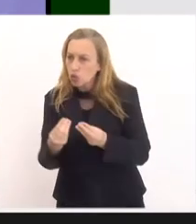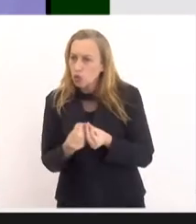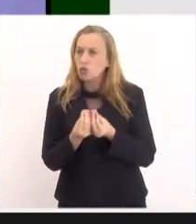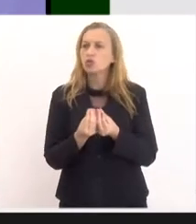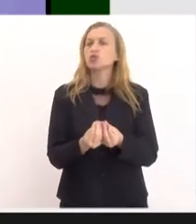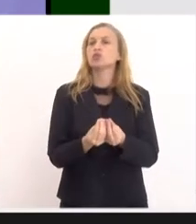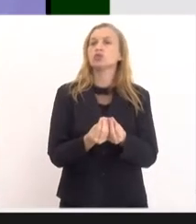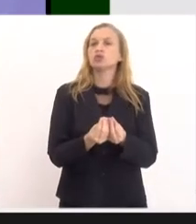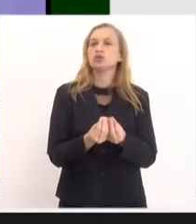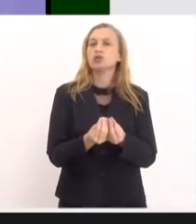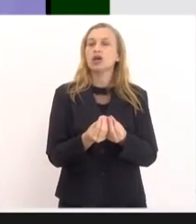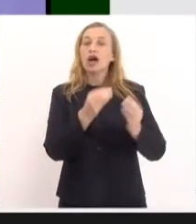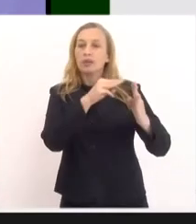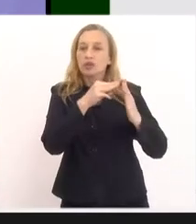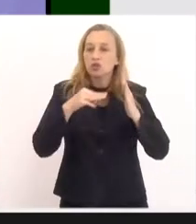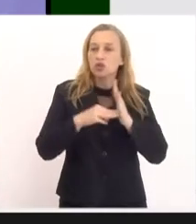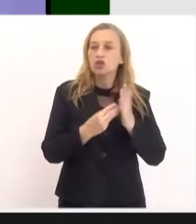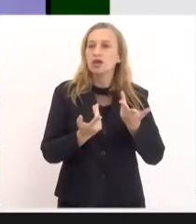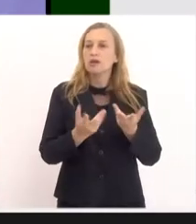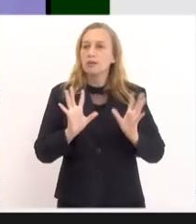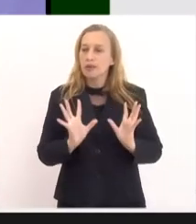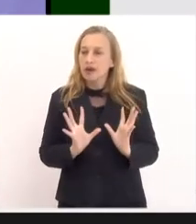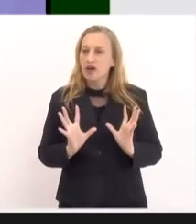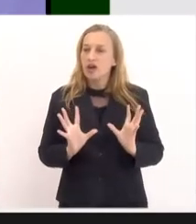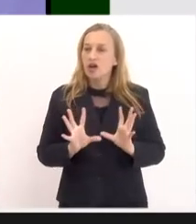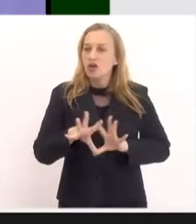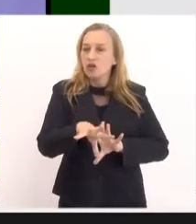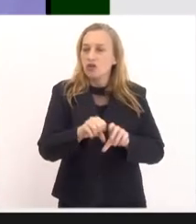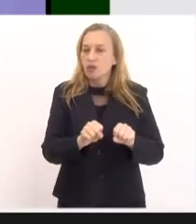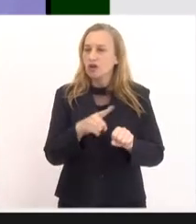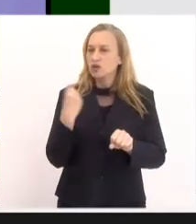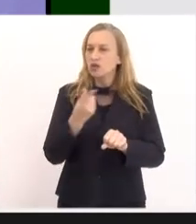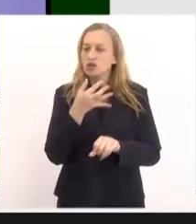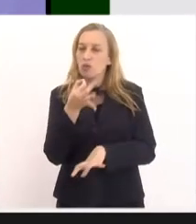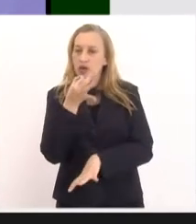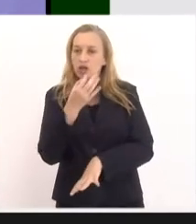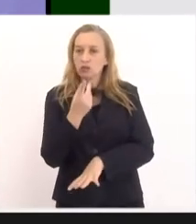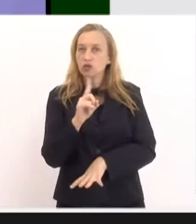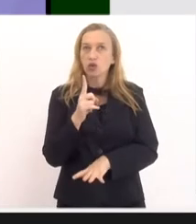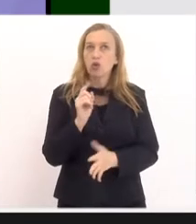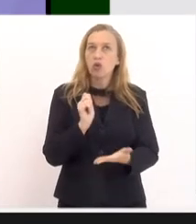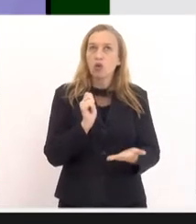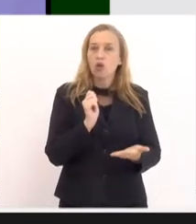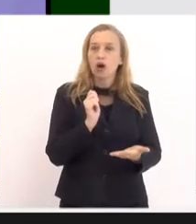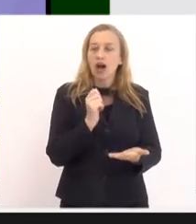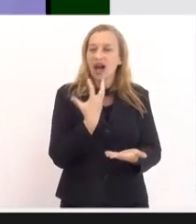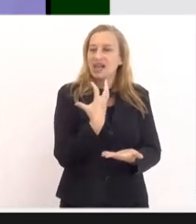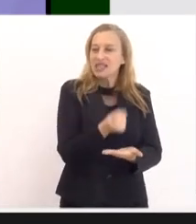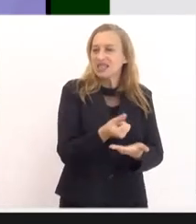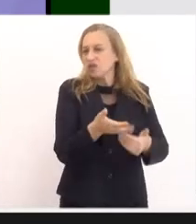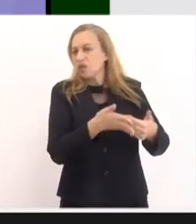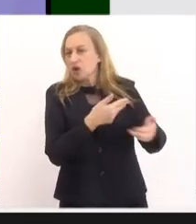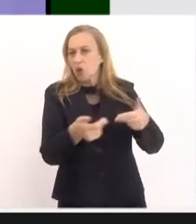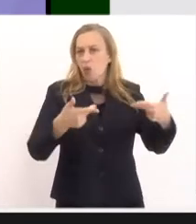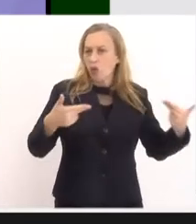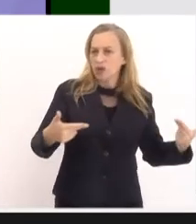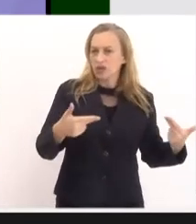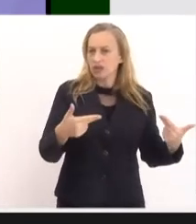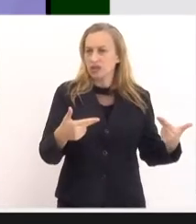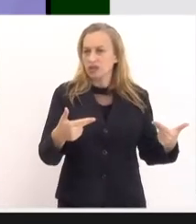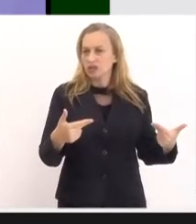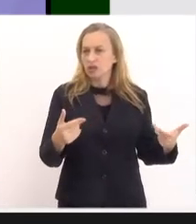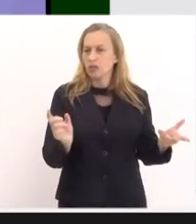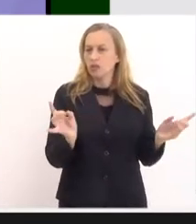os estudos, as metodologias pra formar a nossa opinião clínica. A gente não compra a coisa totalmente, né? Pronta.